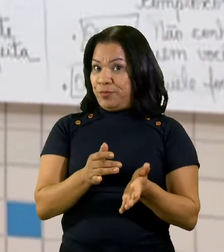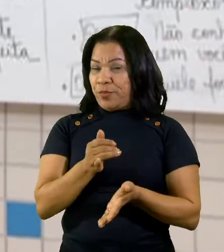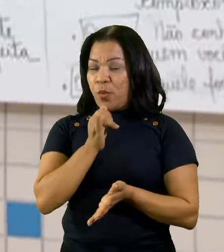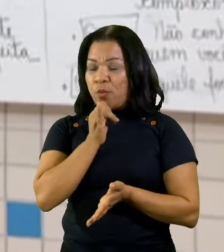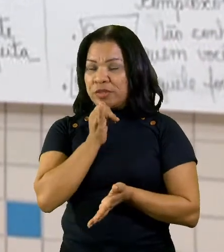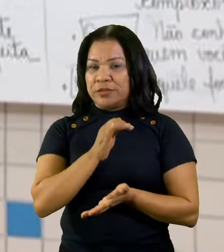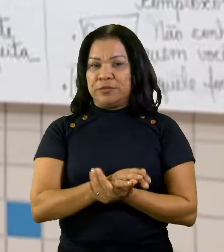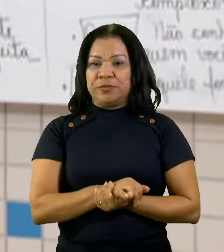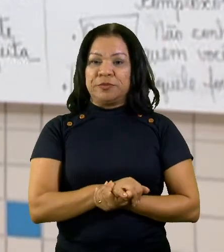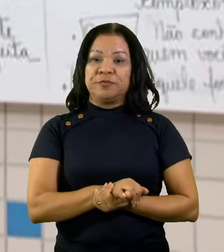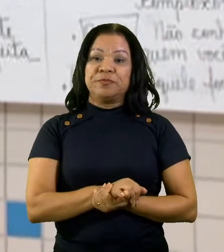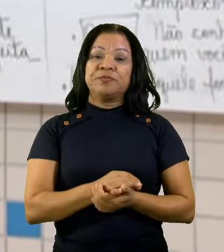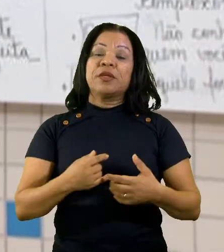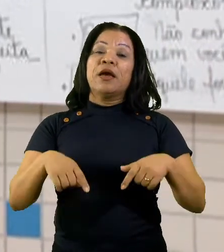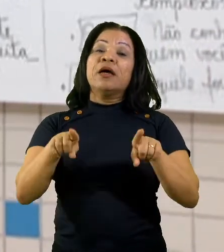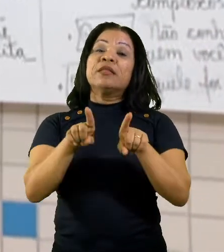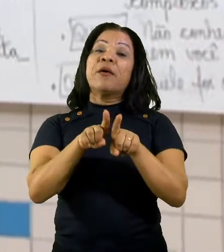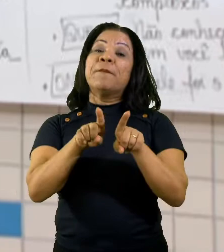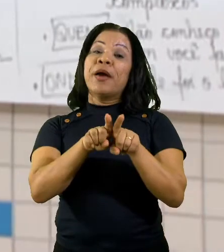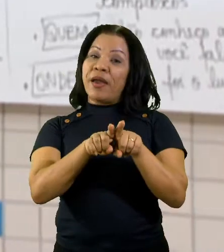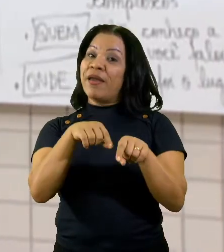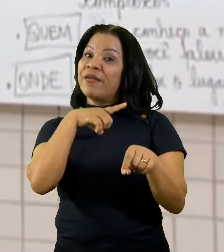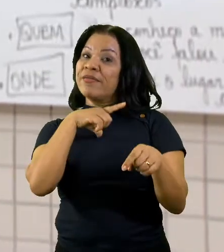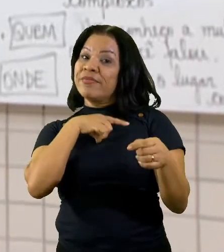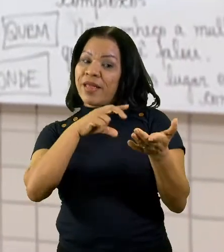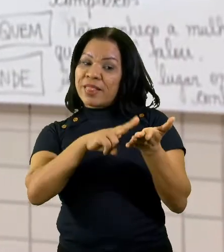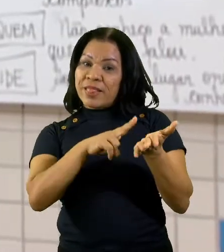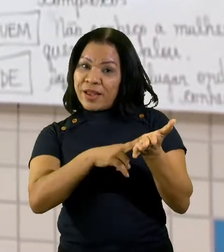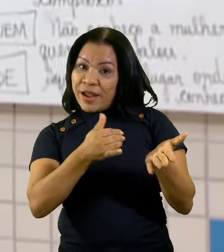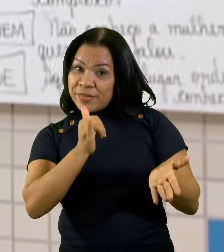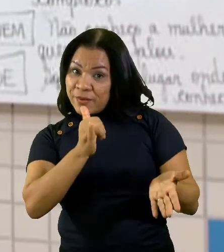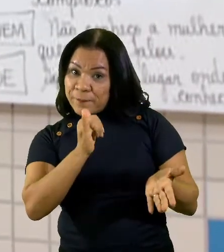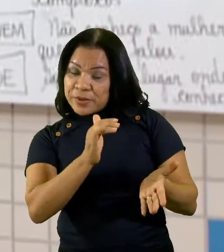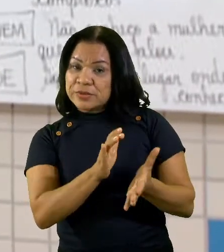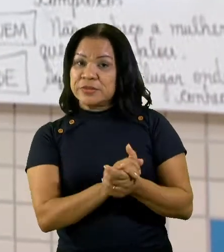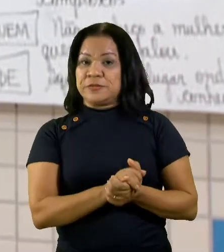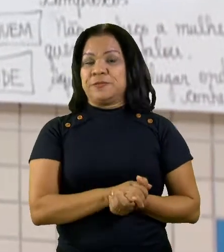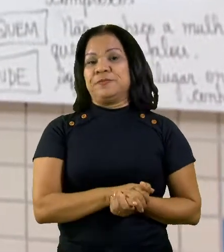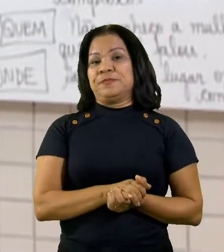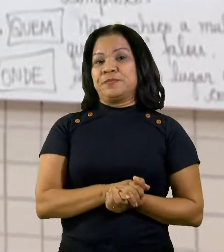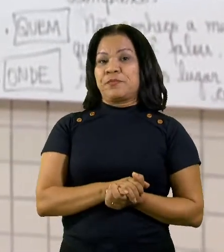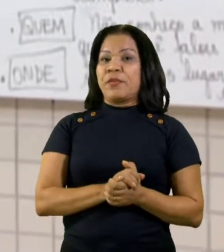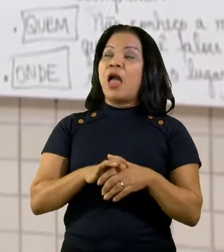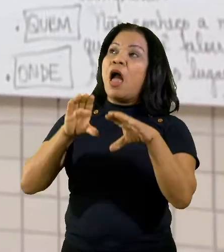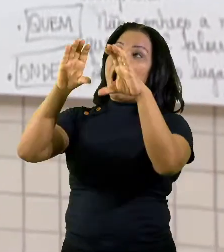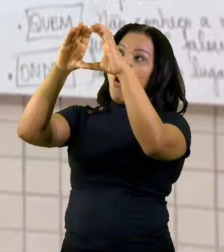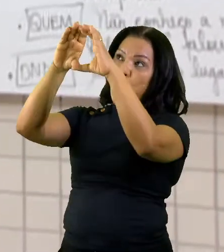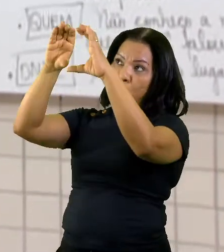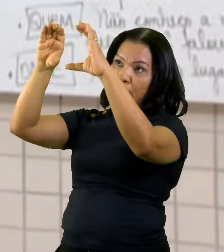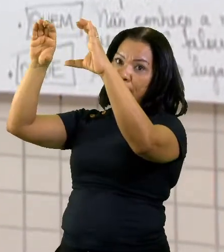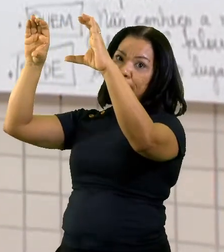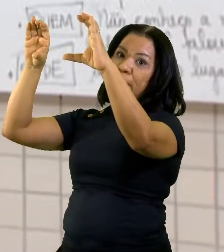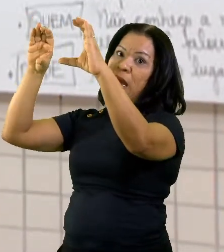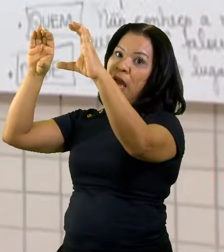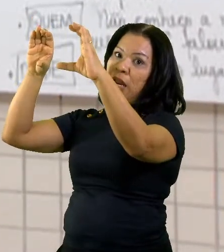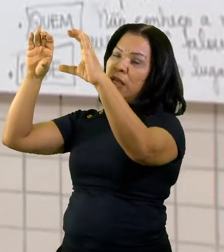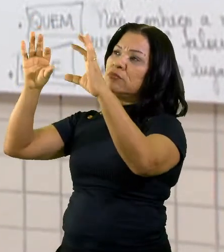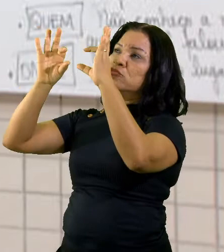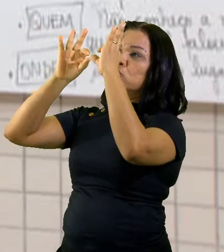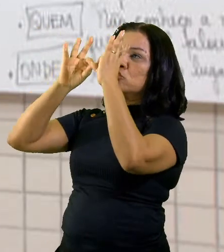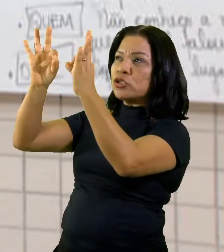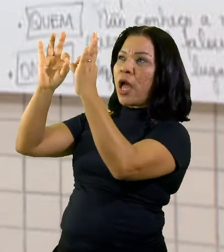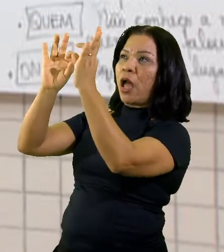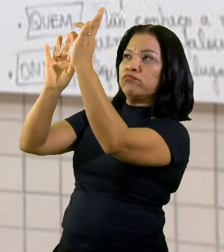retirado da carta argumentativa, os aparelhos foram devidamente instalados e funcionaram